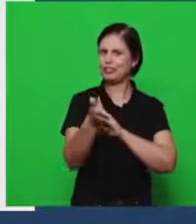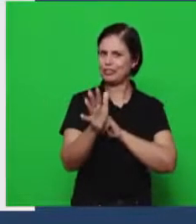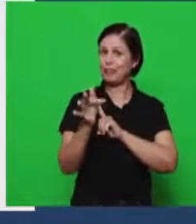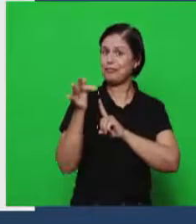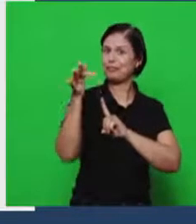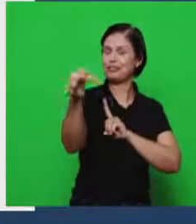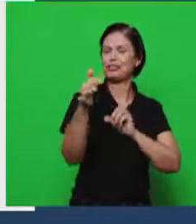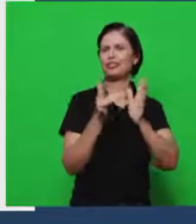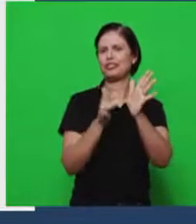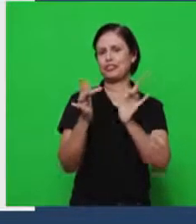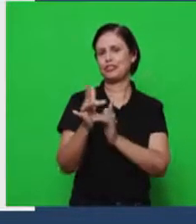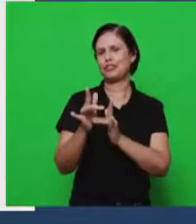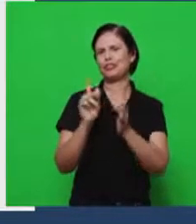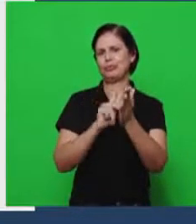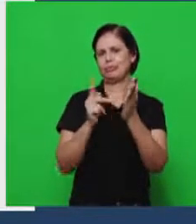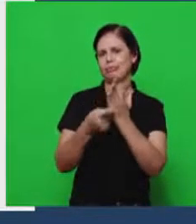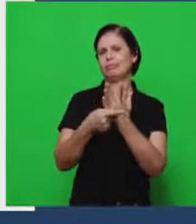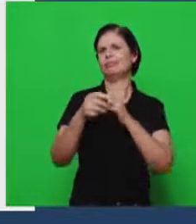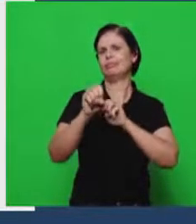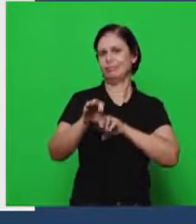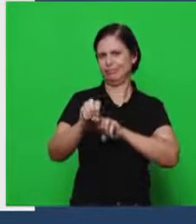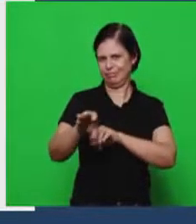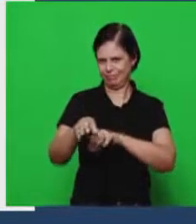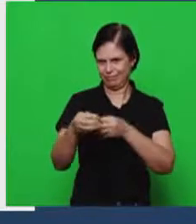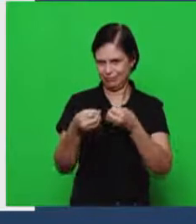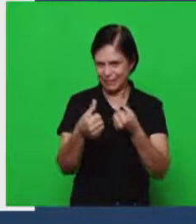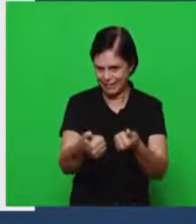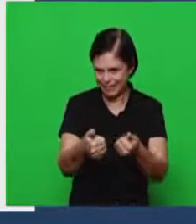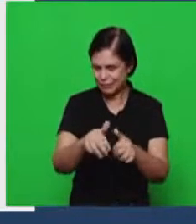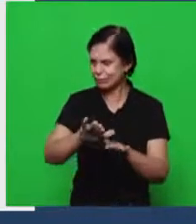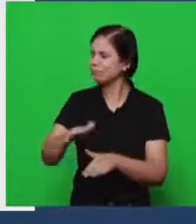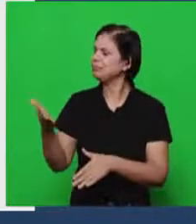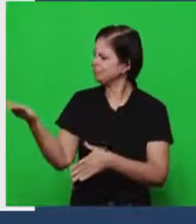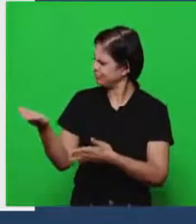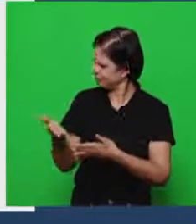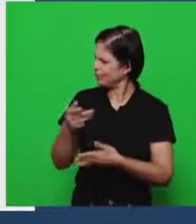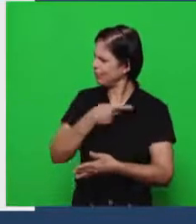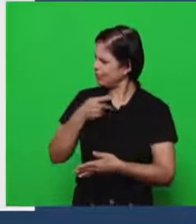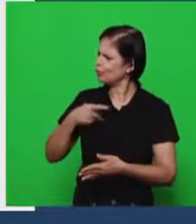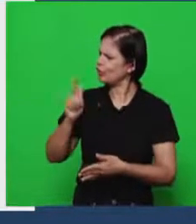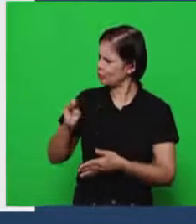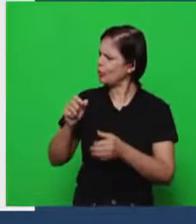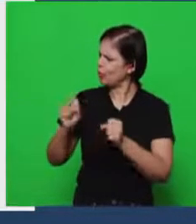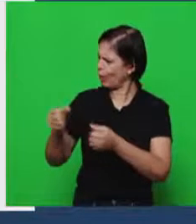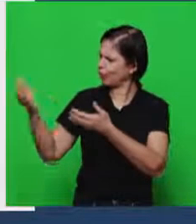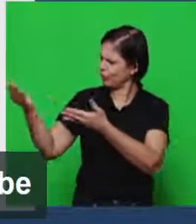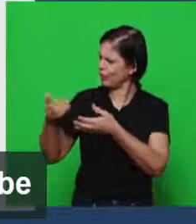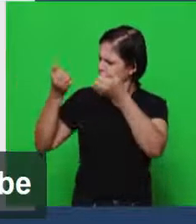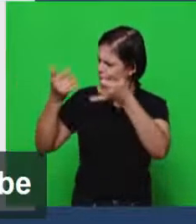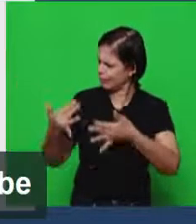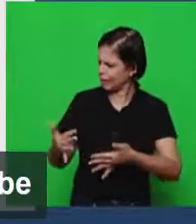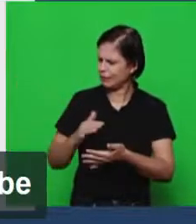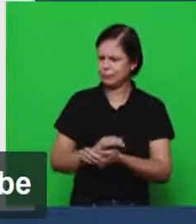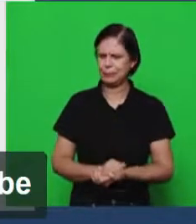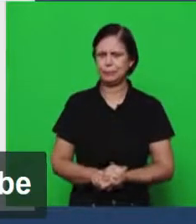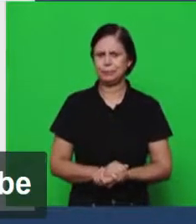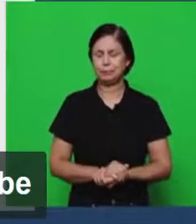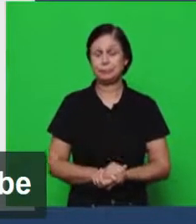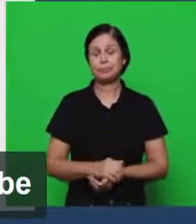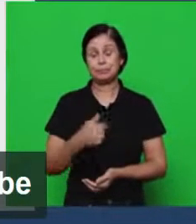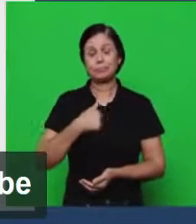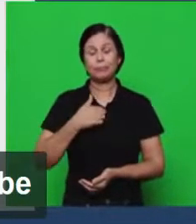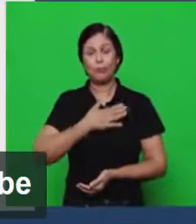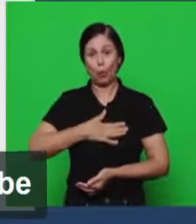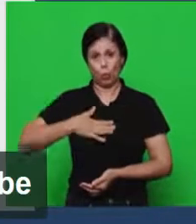existência da igreja. Eu vou agora passar a palavra ao pastor Gedeuti para fazer algum comentário relacionado a este assunto. Eu gostaria de que